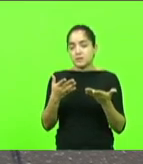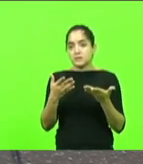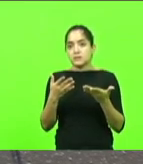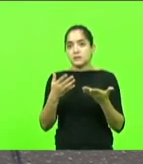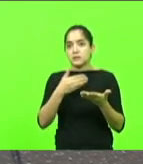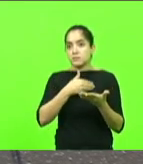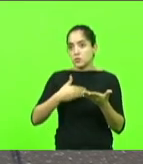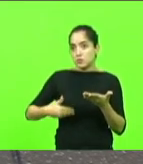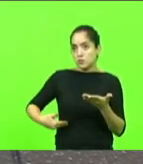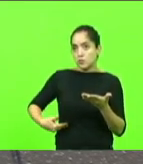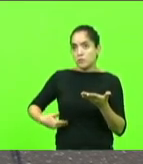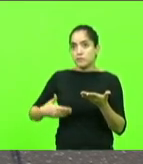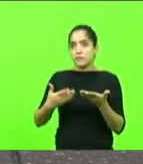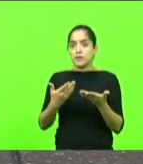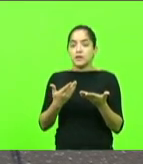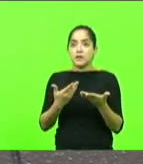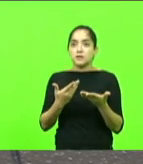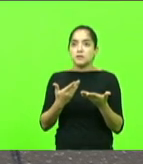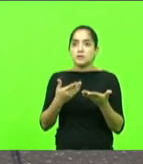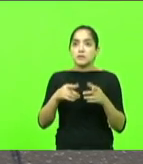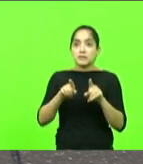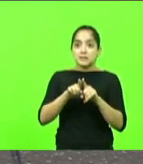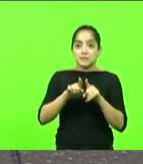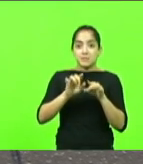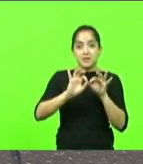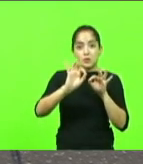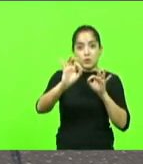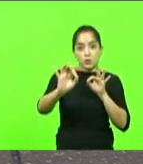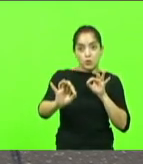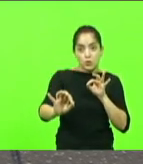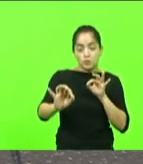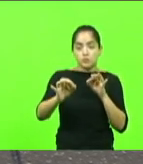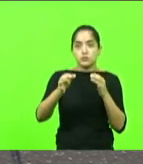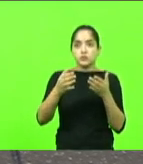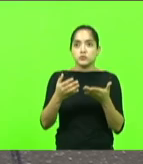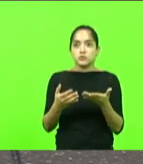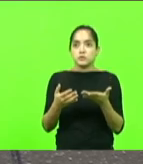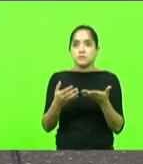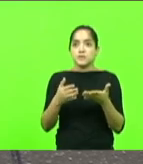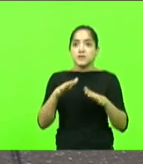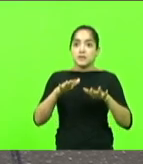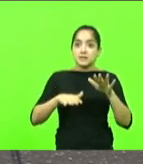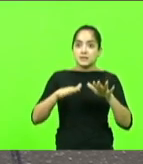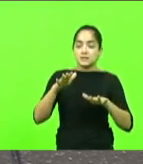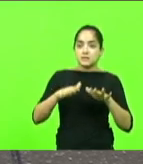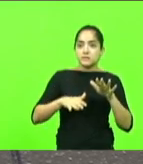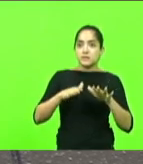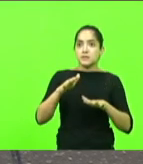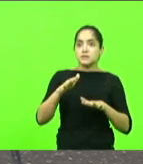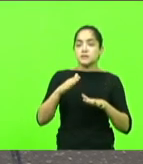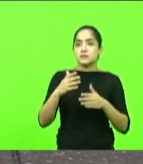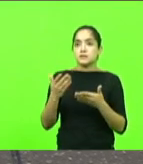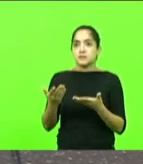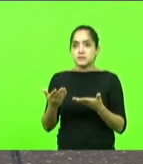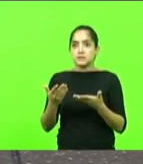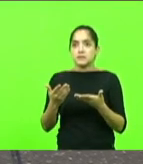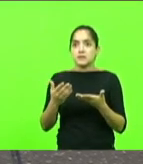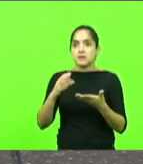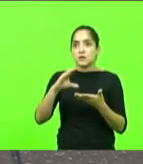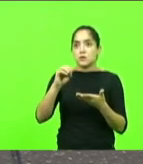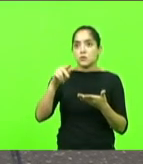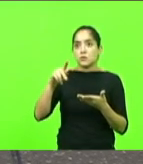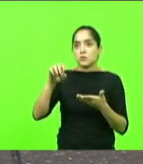até pela proximidade com o Paraná e pela distância que tem com Santa Catarina e, por vezes, até a própria Copel, empresas